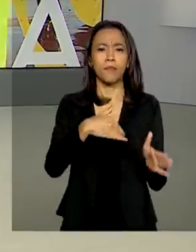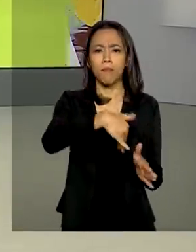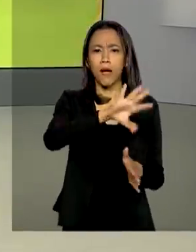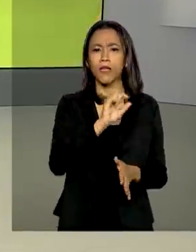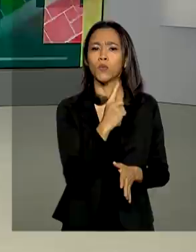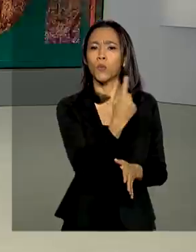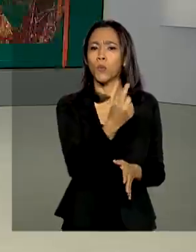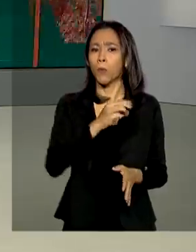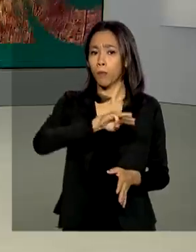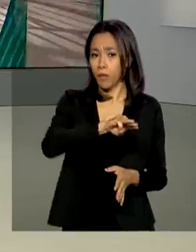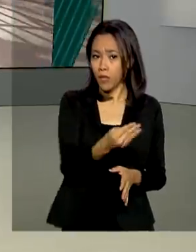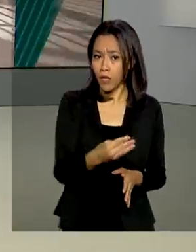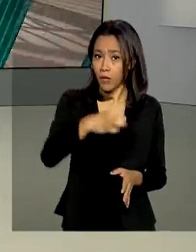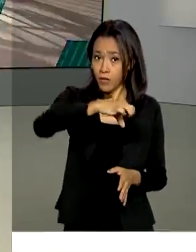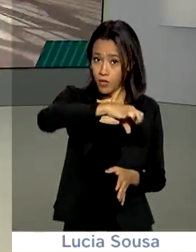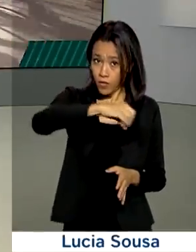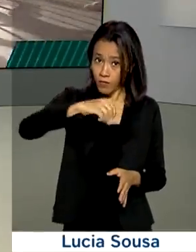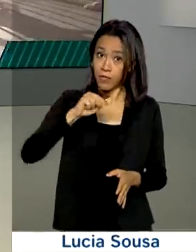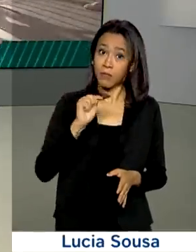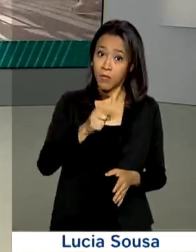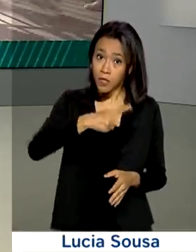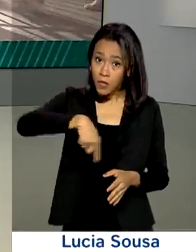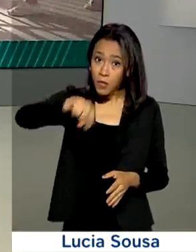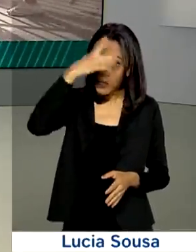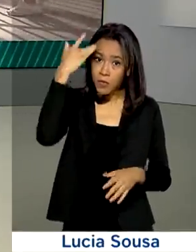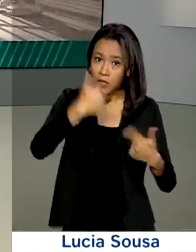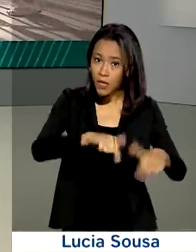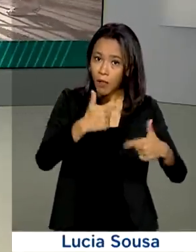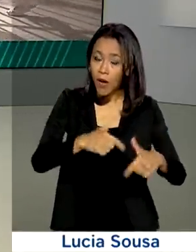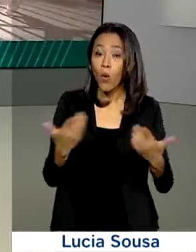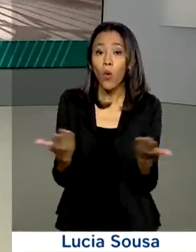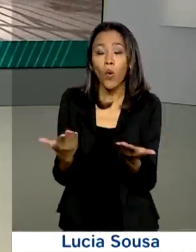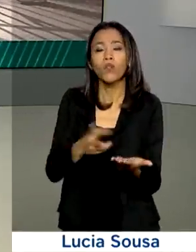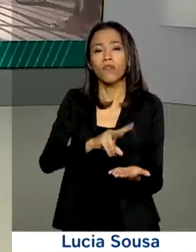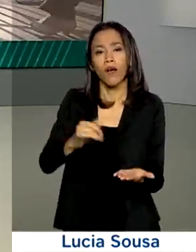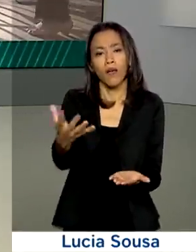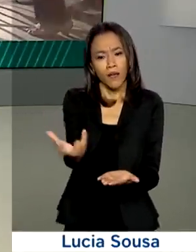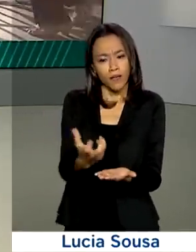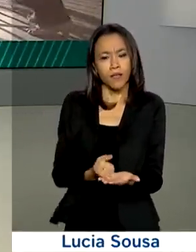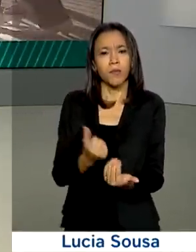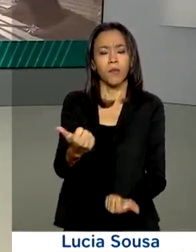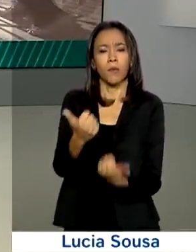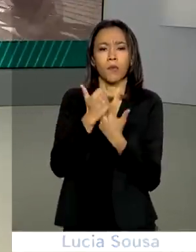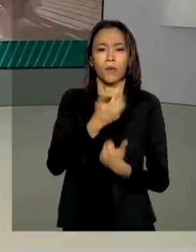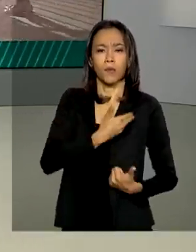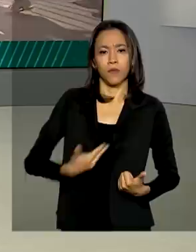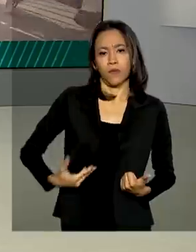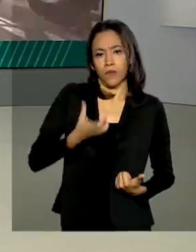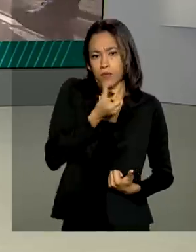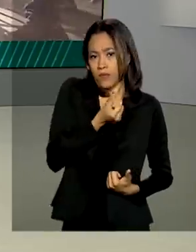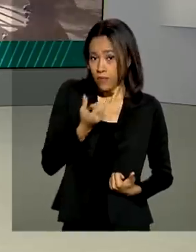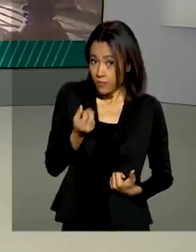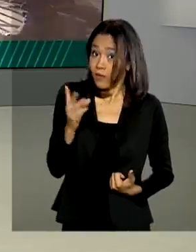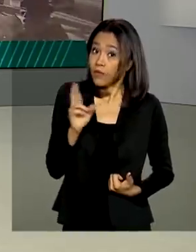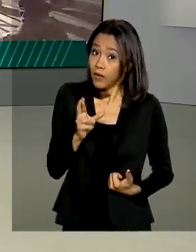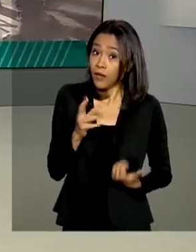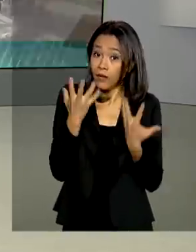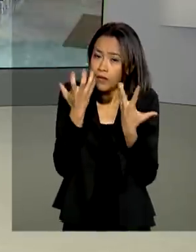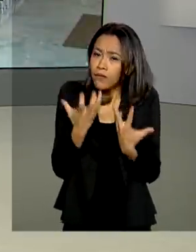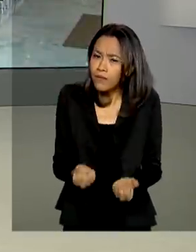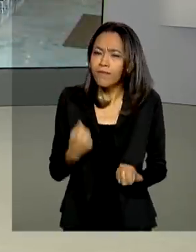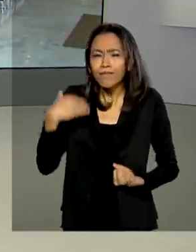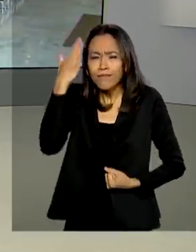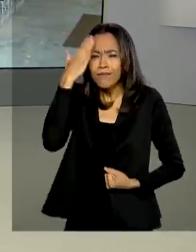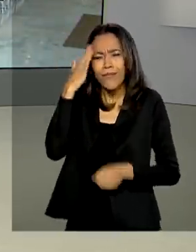1 milhão e 900 mil trabalhadores vão receber hoje o auxílio emergencial de 600 reais. Vamos saber os